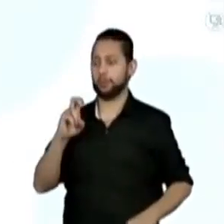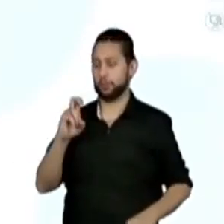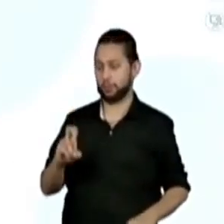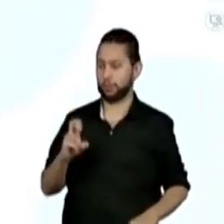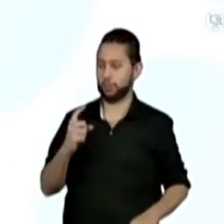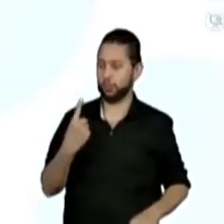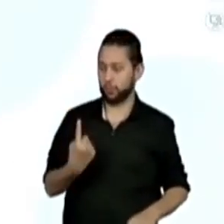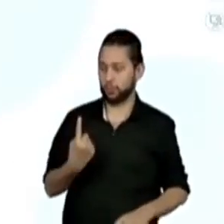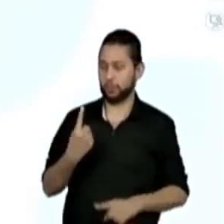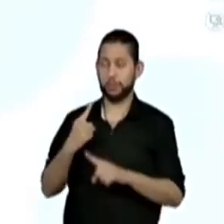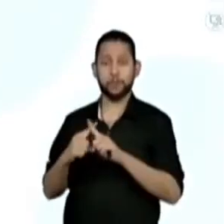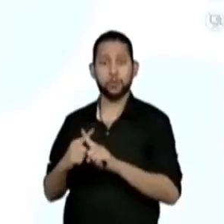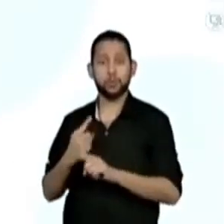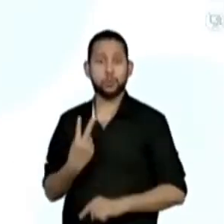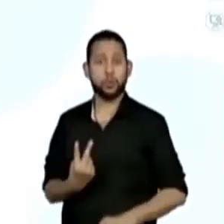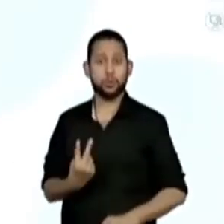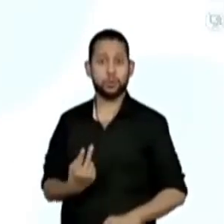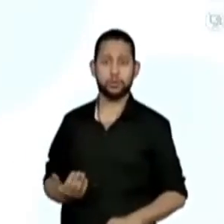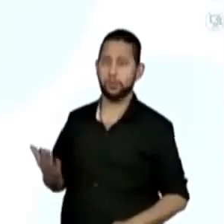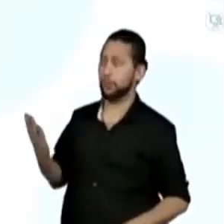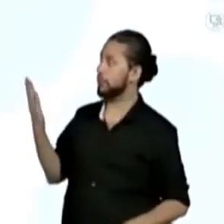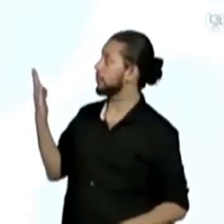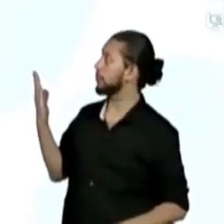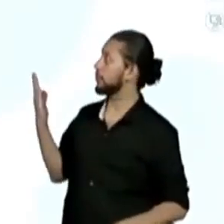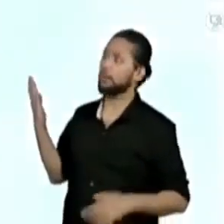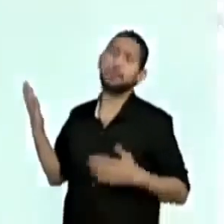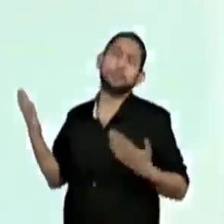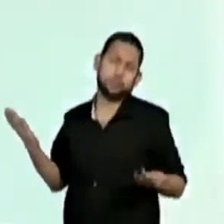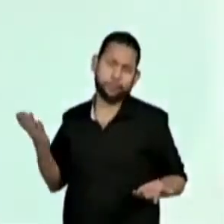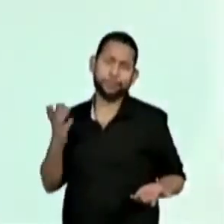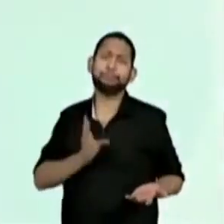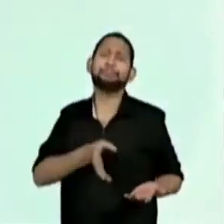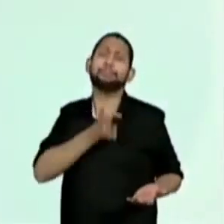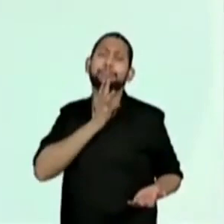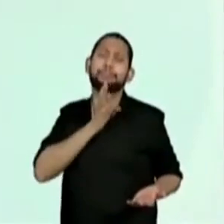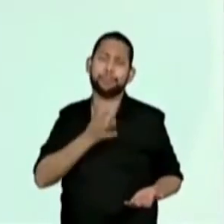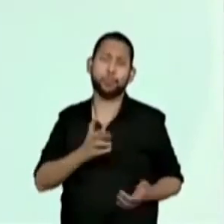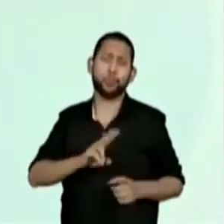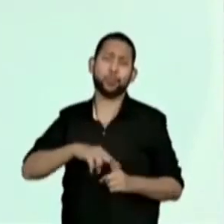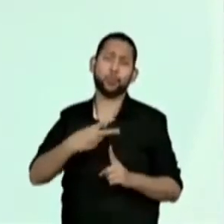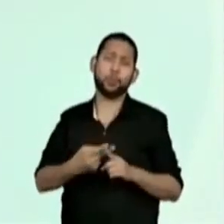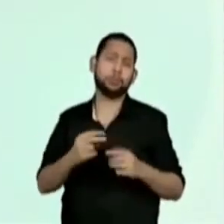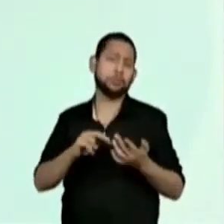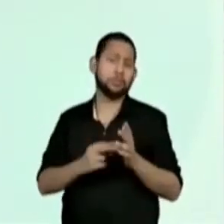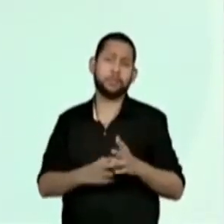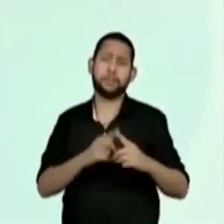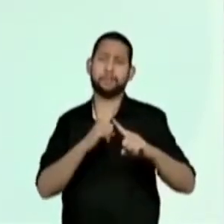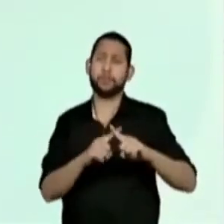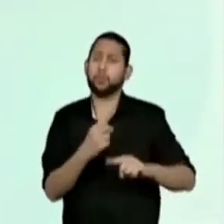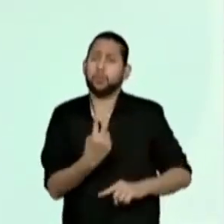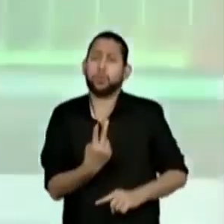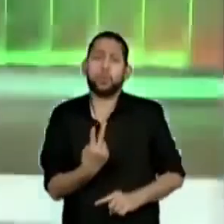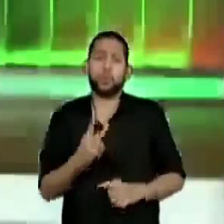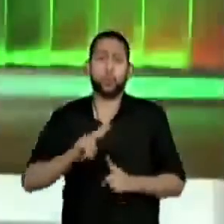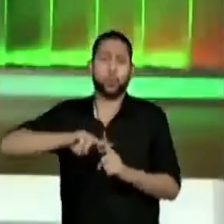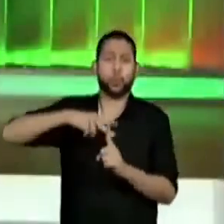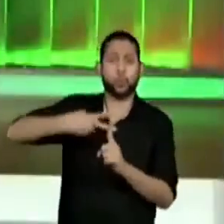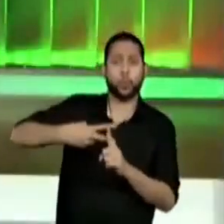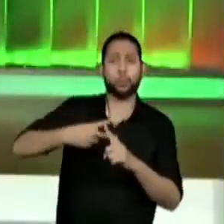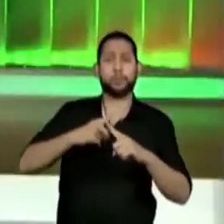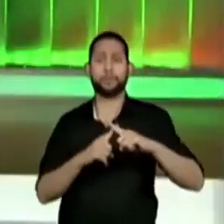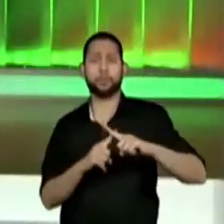51 vezes 2. Até porque a gente já aprendeu que dobro é a mesma coisa que vezes 2.